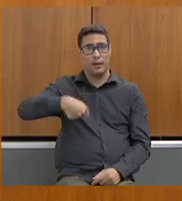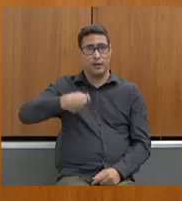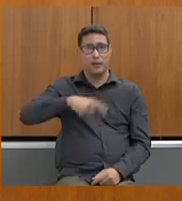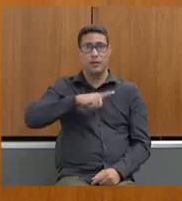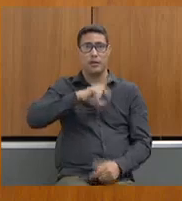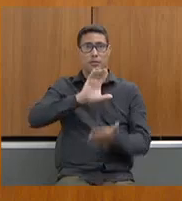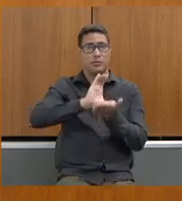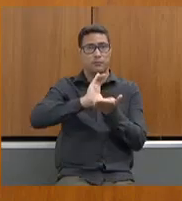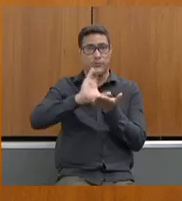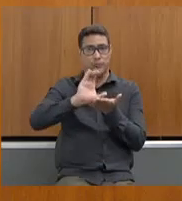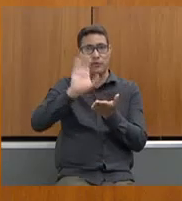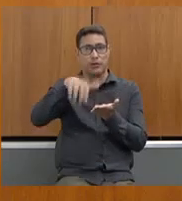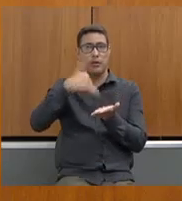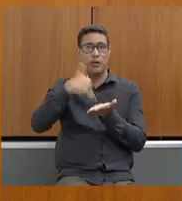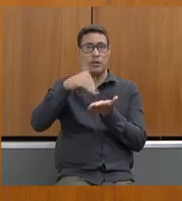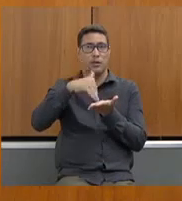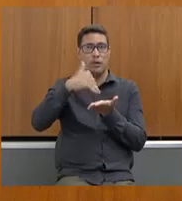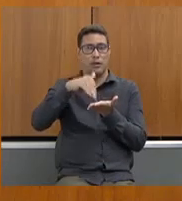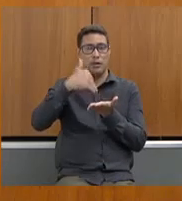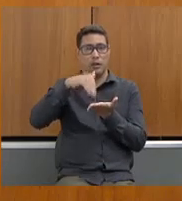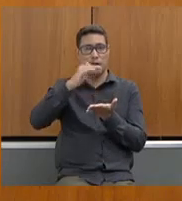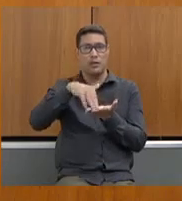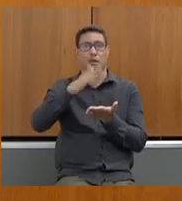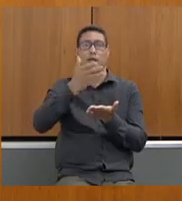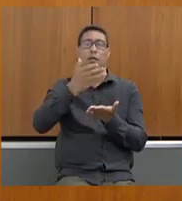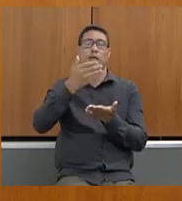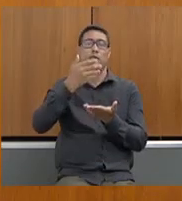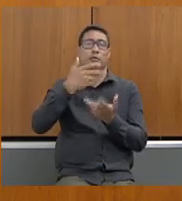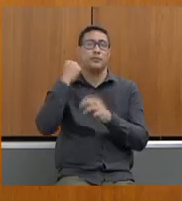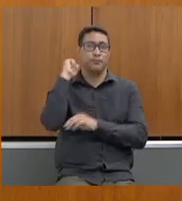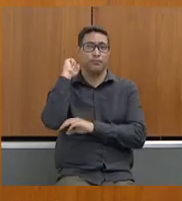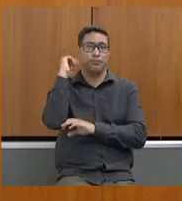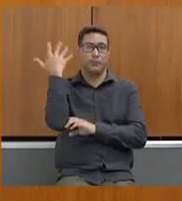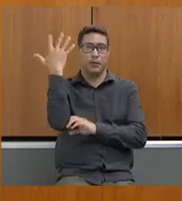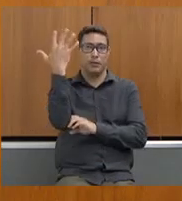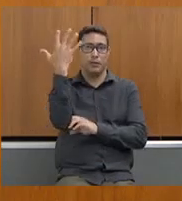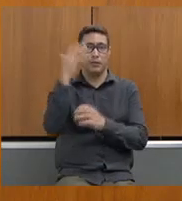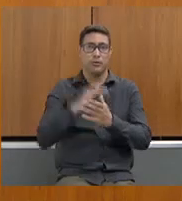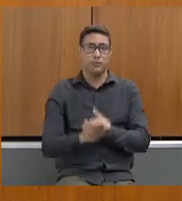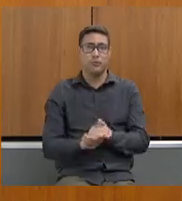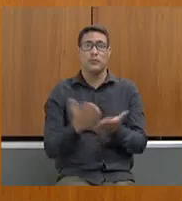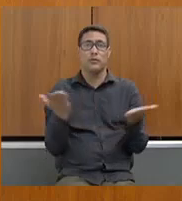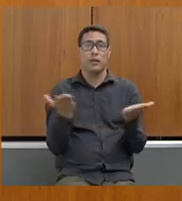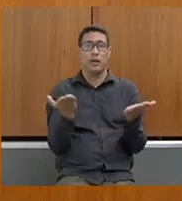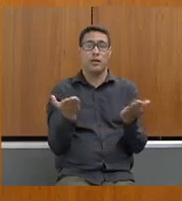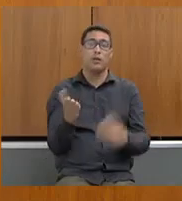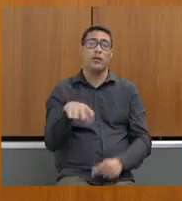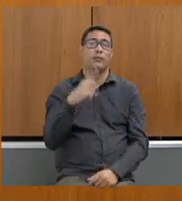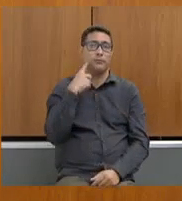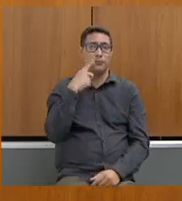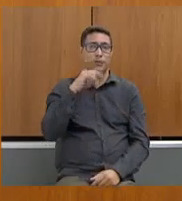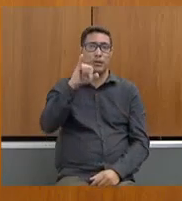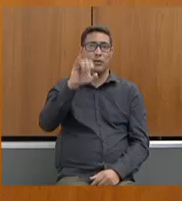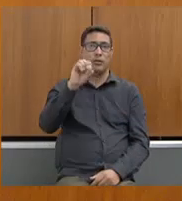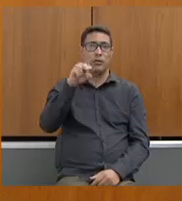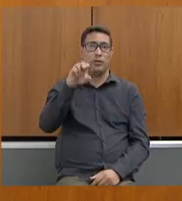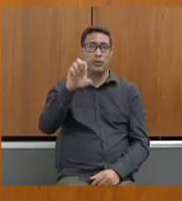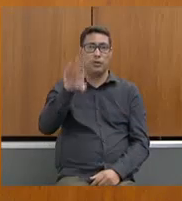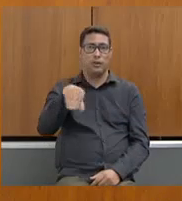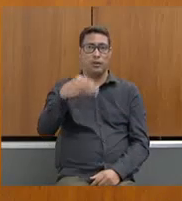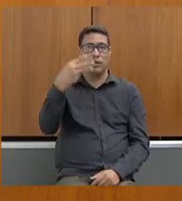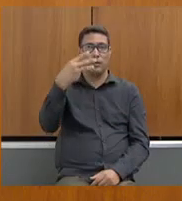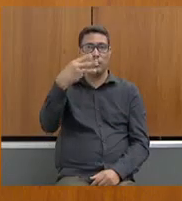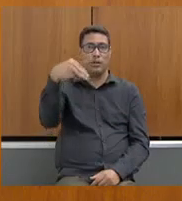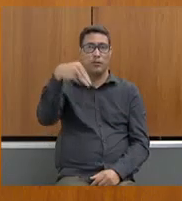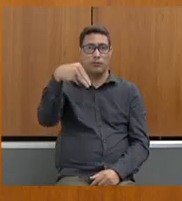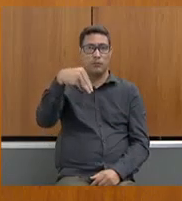investimentos na Secretaria de Estado de Meio Ambiente. Eu passo a palavra agora à deputada Ione Pinheiro por três minutos para as suas